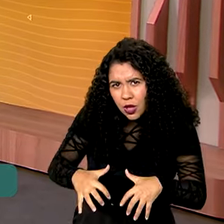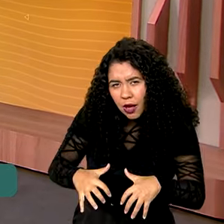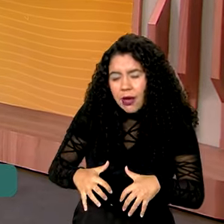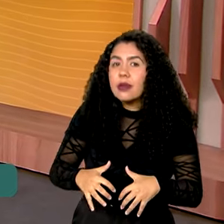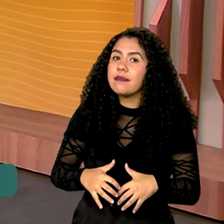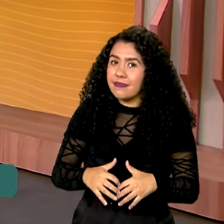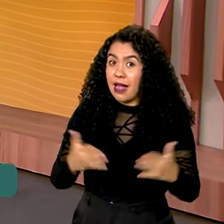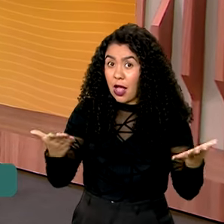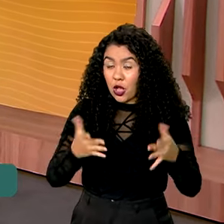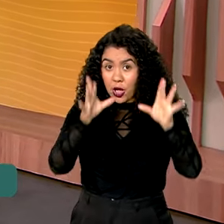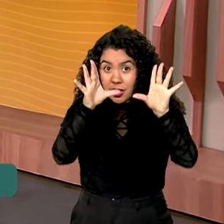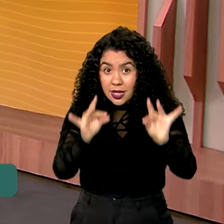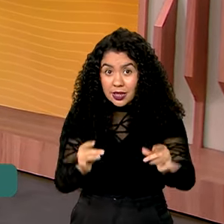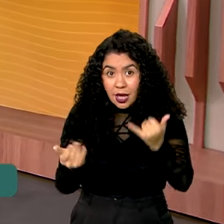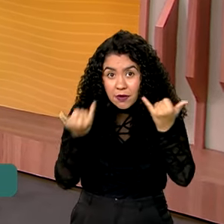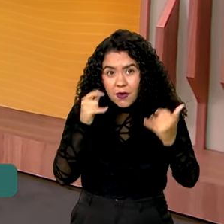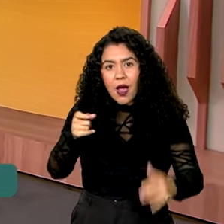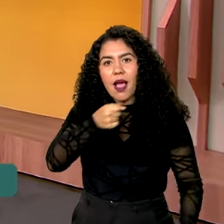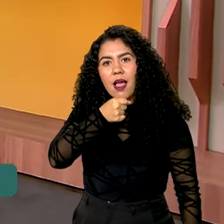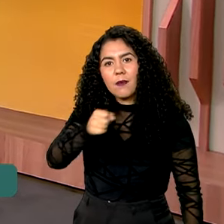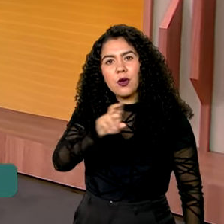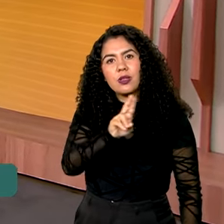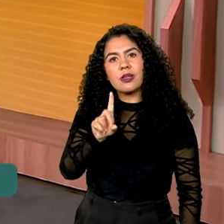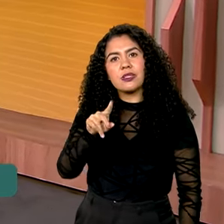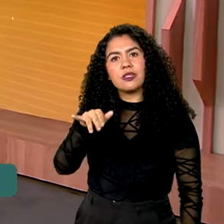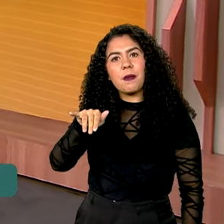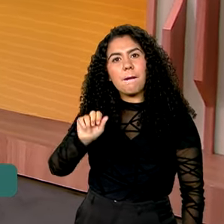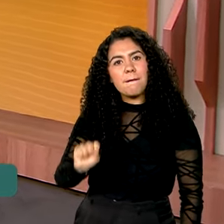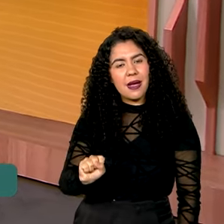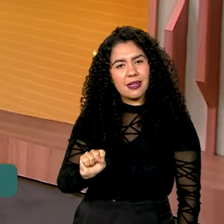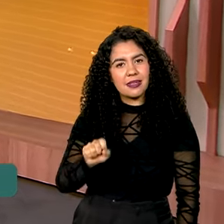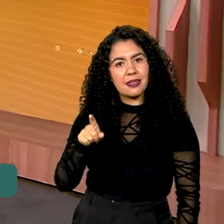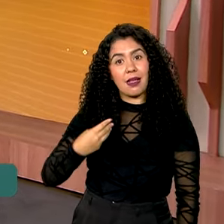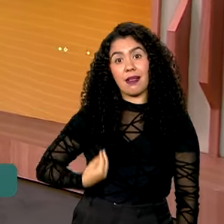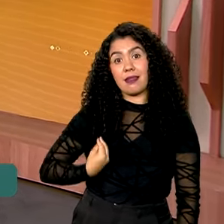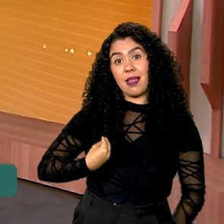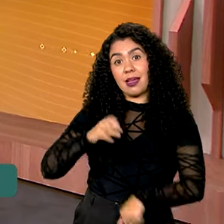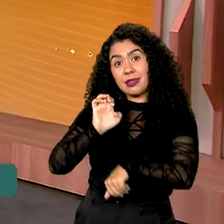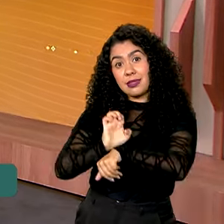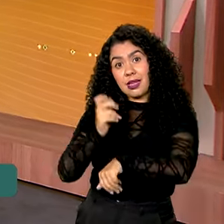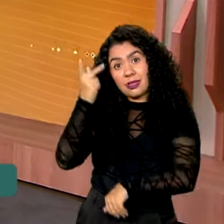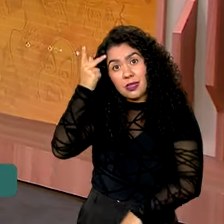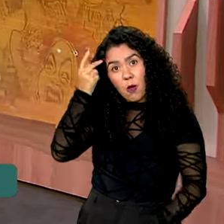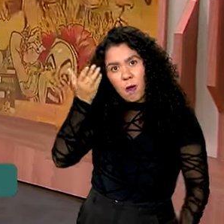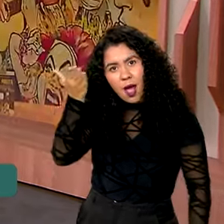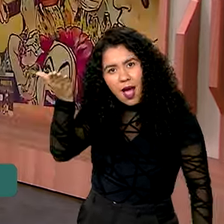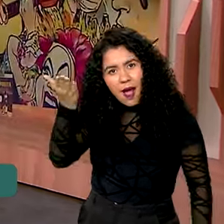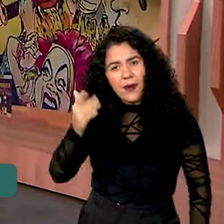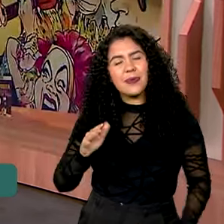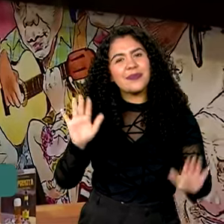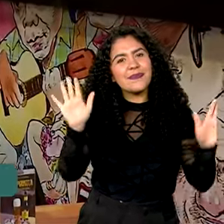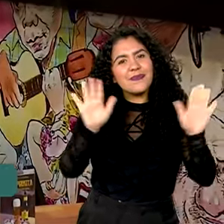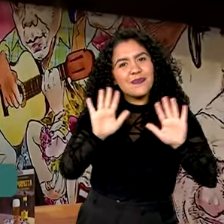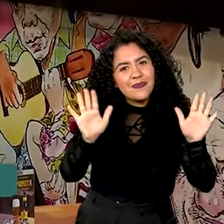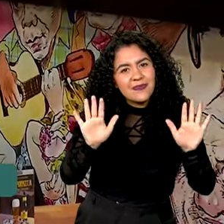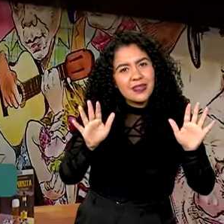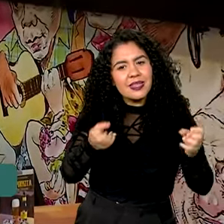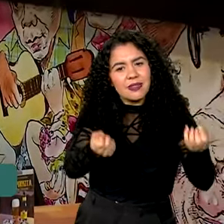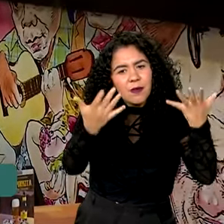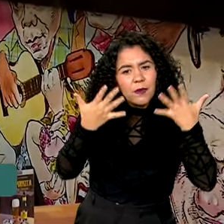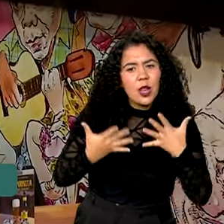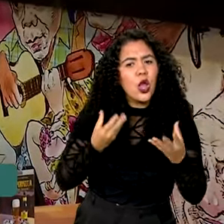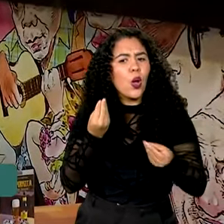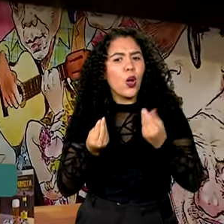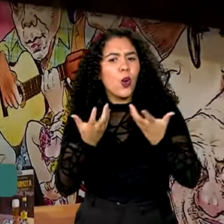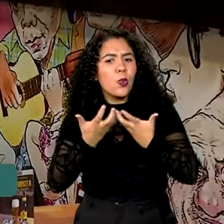contar os detalhes para a gente é o repórter Dimas Soldi, que está lá em São Paulo. Oi, Dimas, explica para a gente isso aí, como é vai